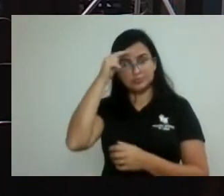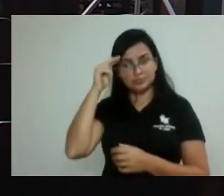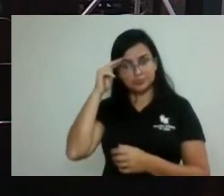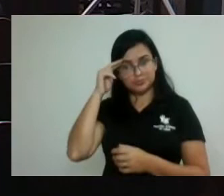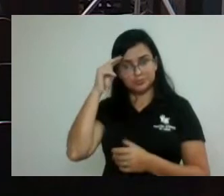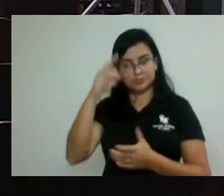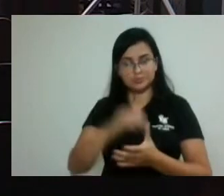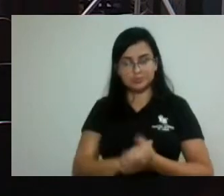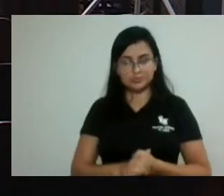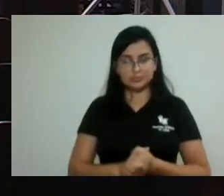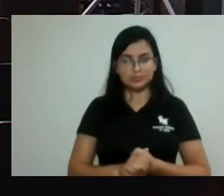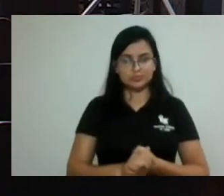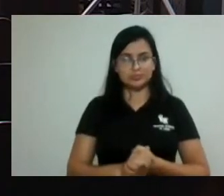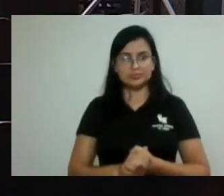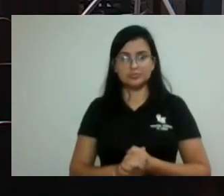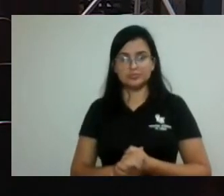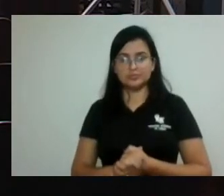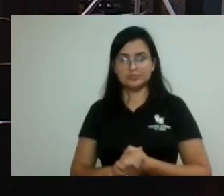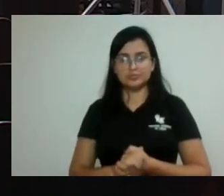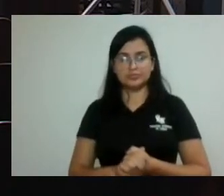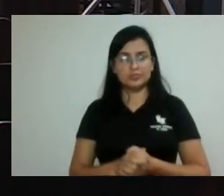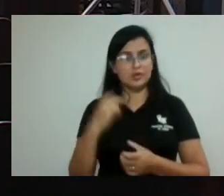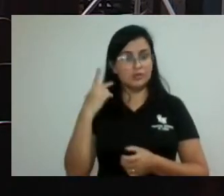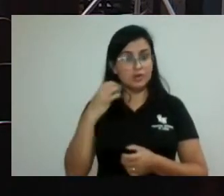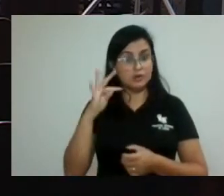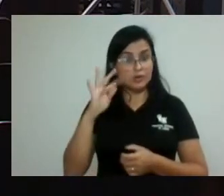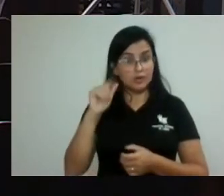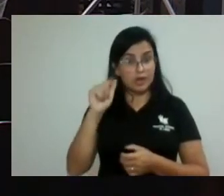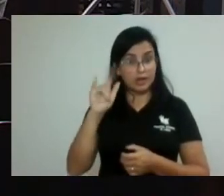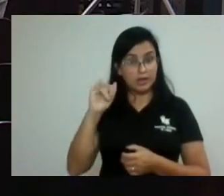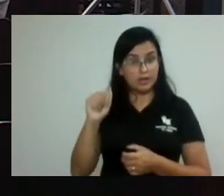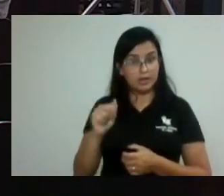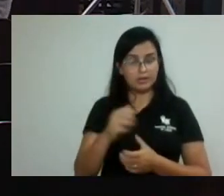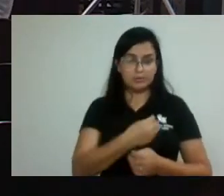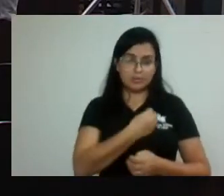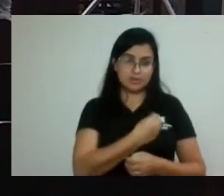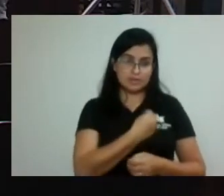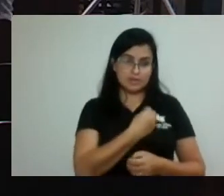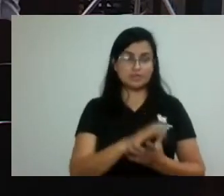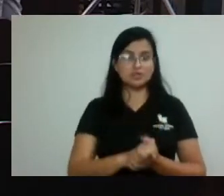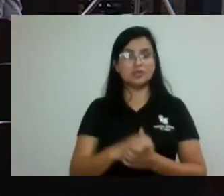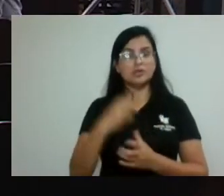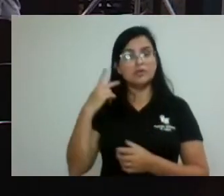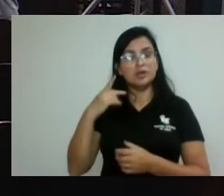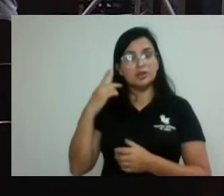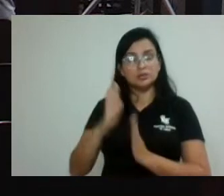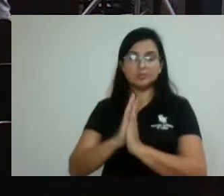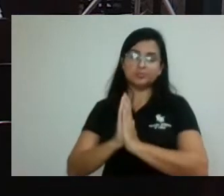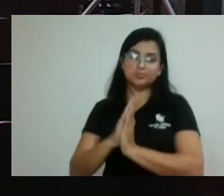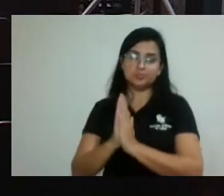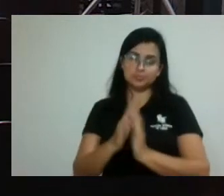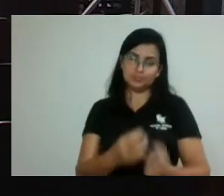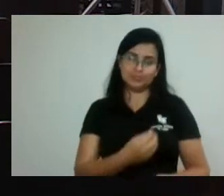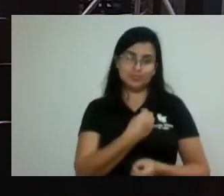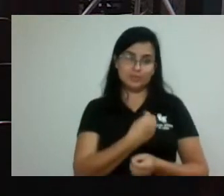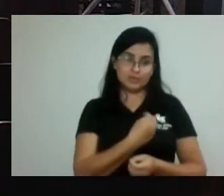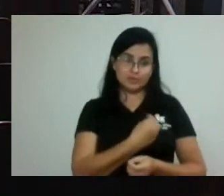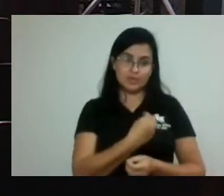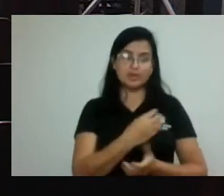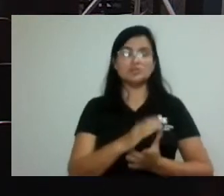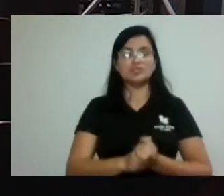Presente, excelência. Vereadora Thalia Sobral. Presente, excelência. Vereador Tiago Bonecão. Presente, excelência. Regimental, senhor presidente.